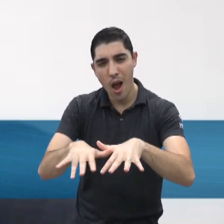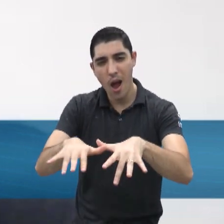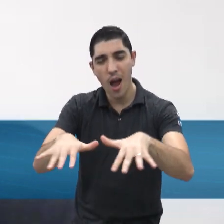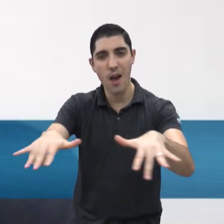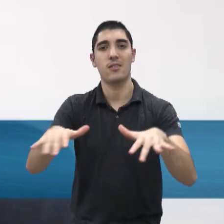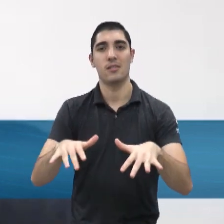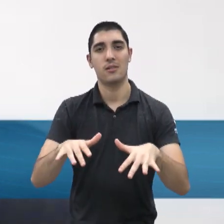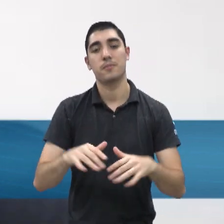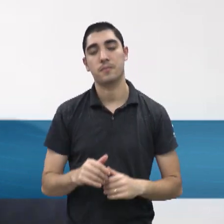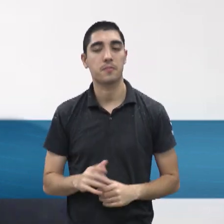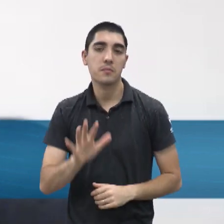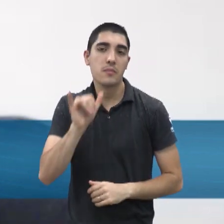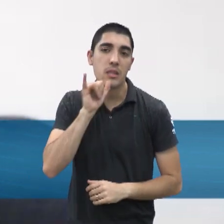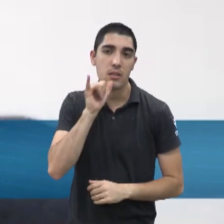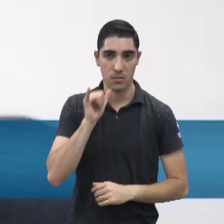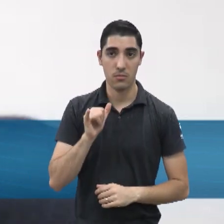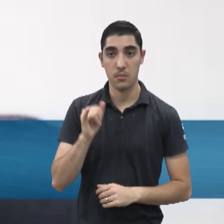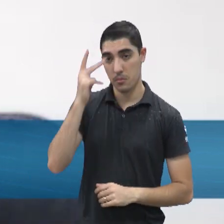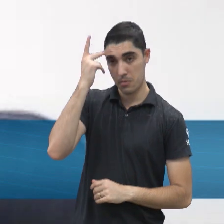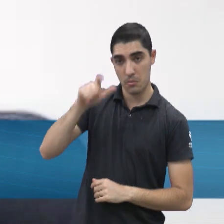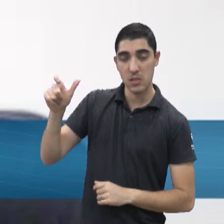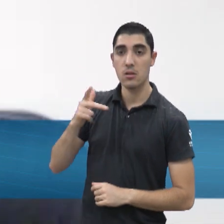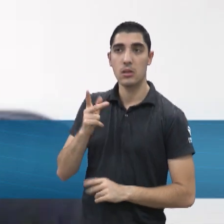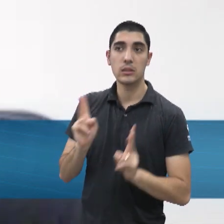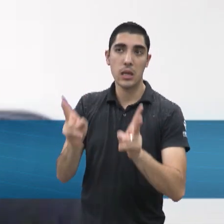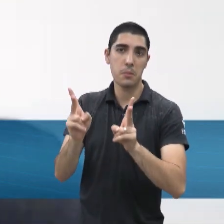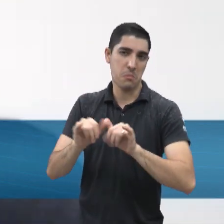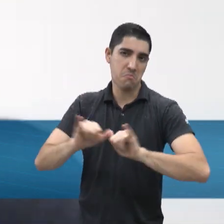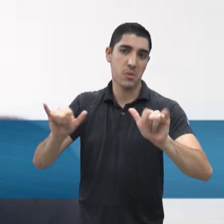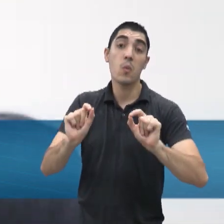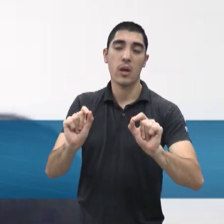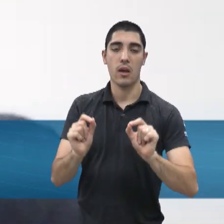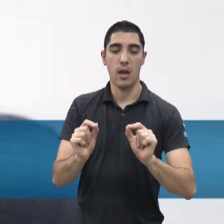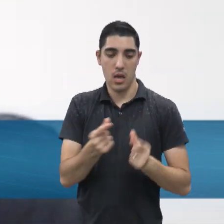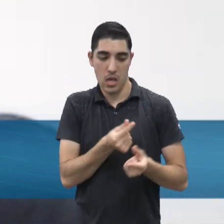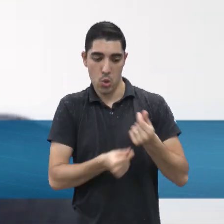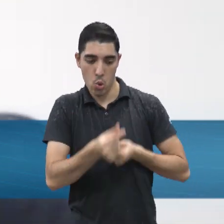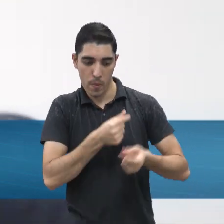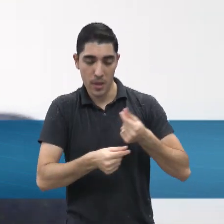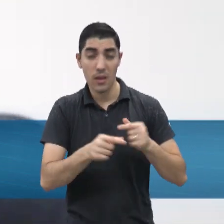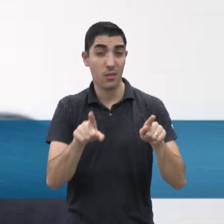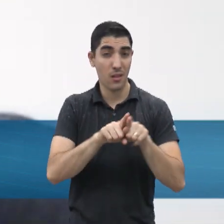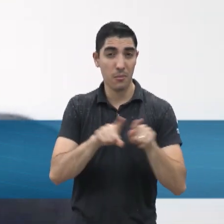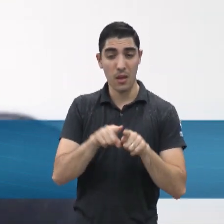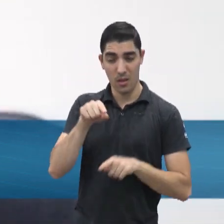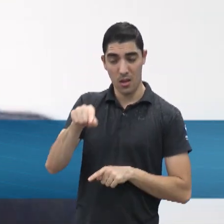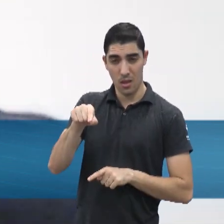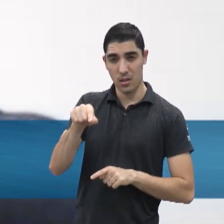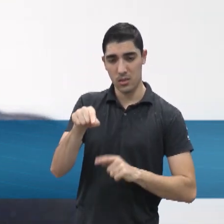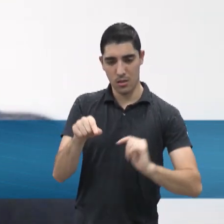por exemplo, fala-se muito sobre economia e a questão do valor que o consumo de energia